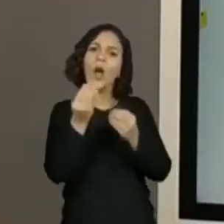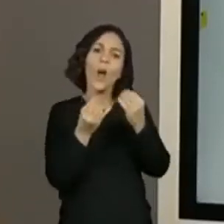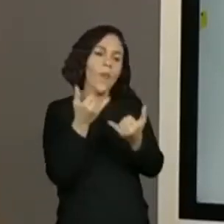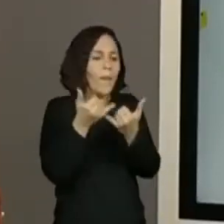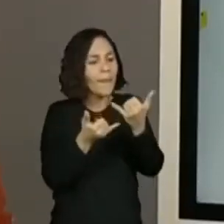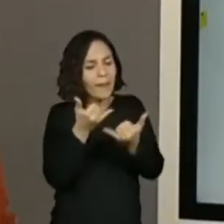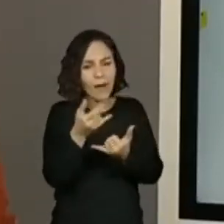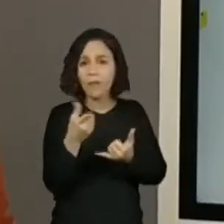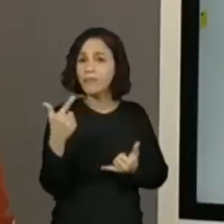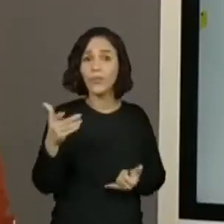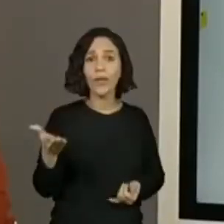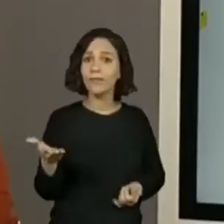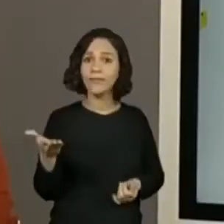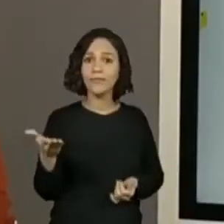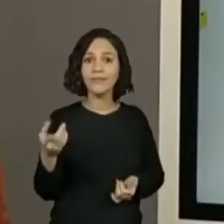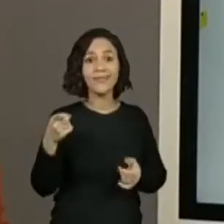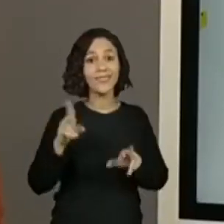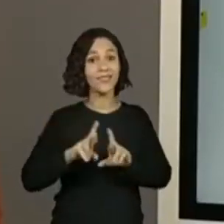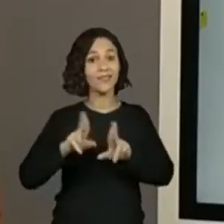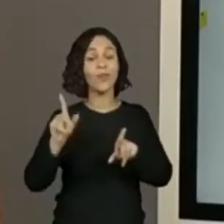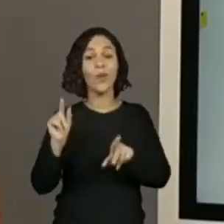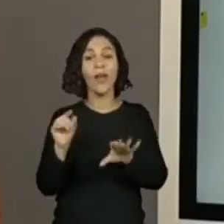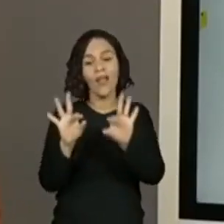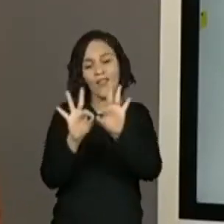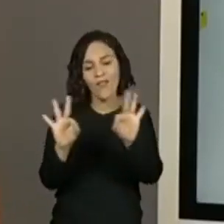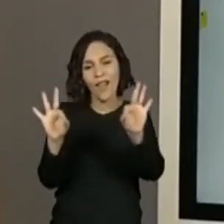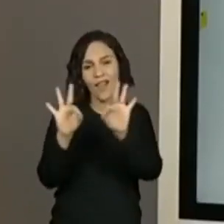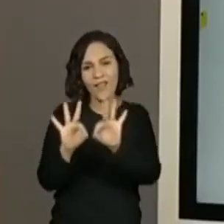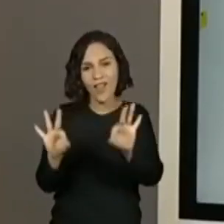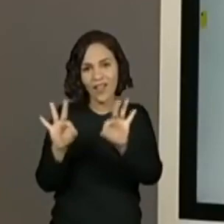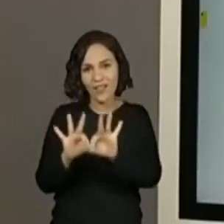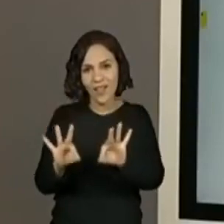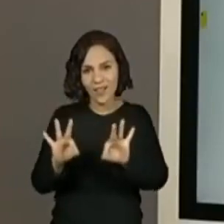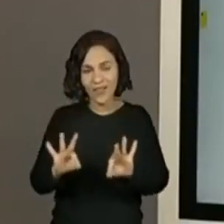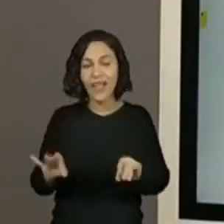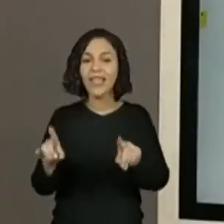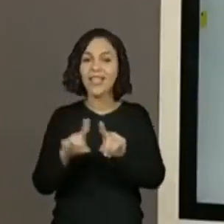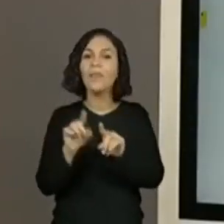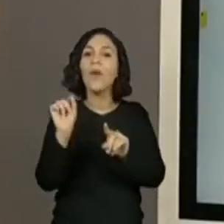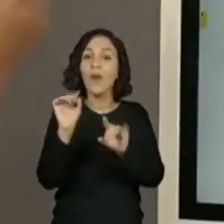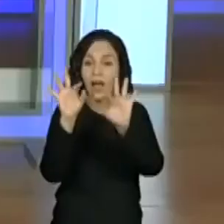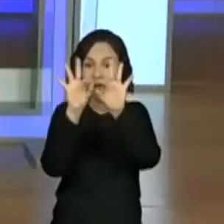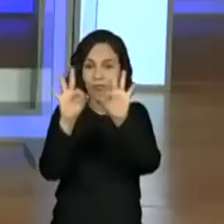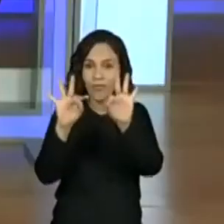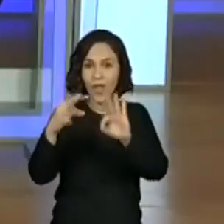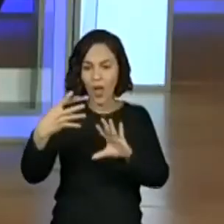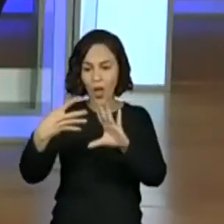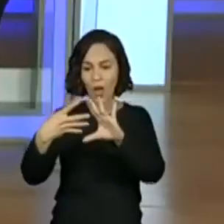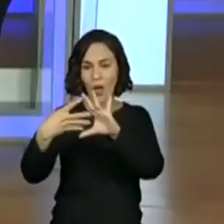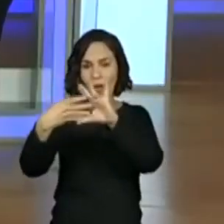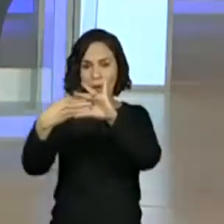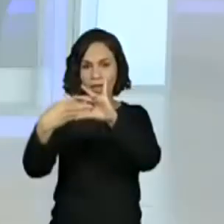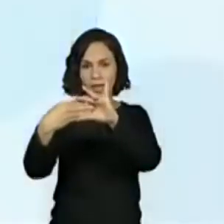joga. Não é. Ele é organizado em versos e estrofes. Então, ver, ó. Os versos. Os